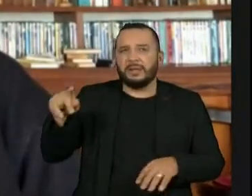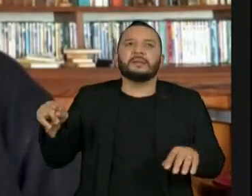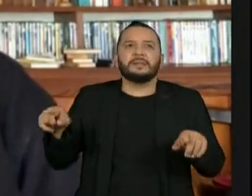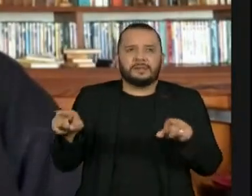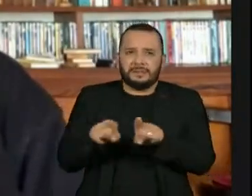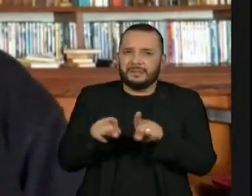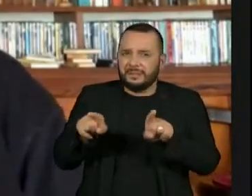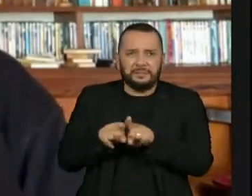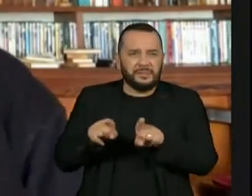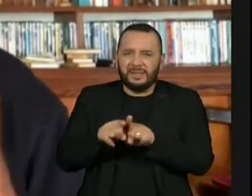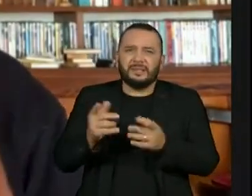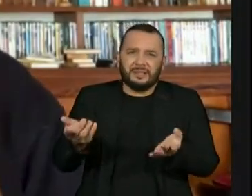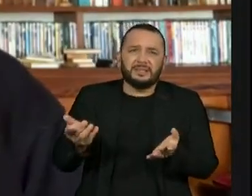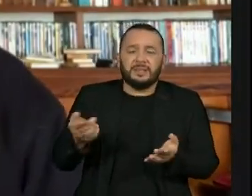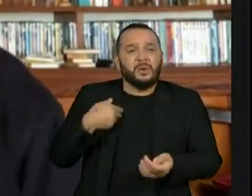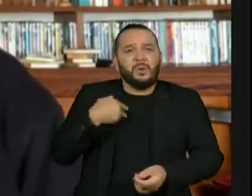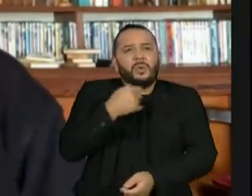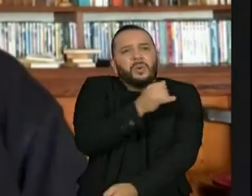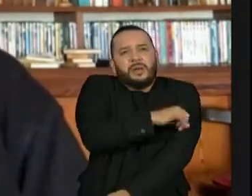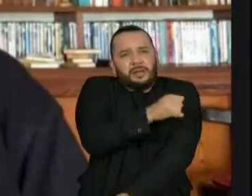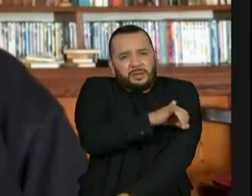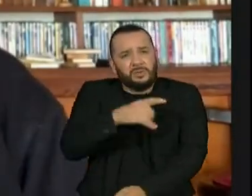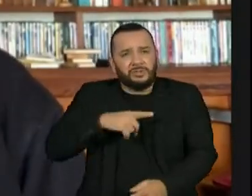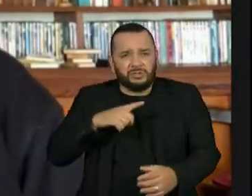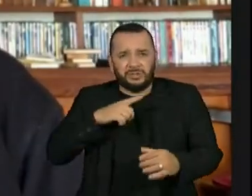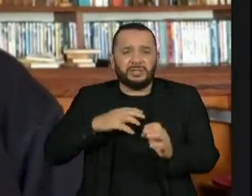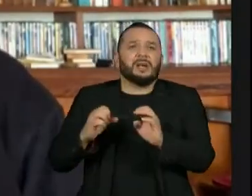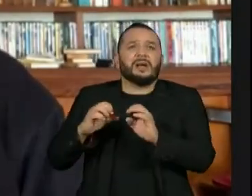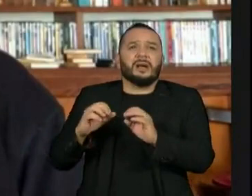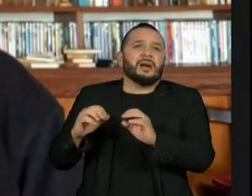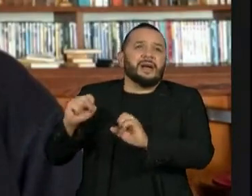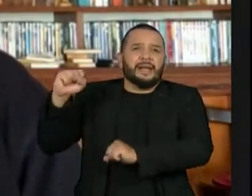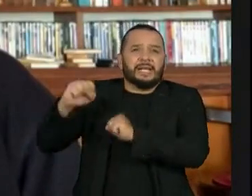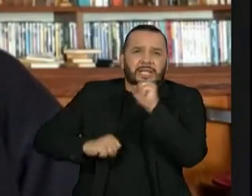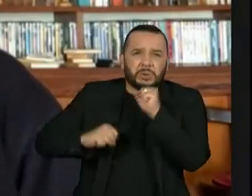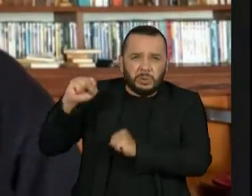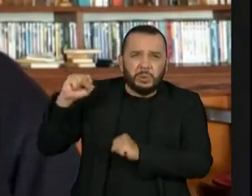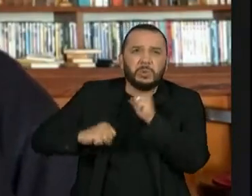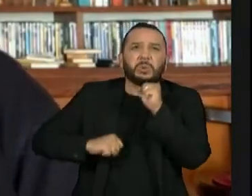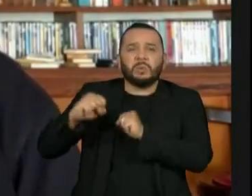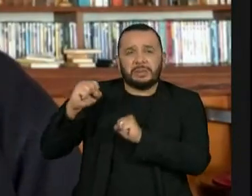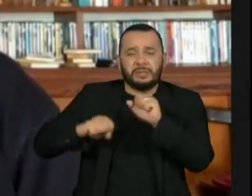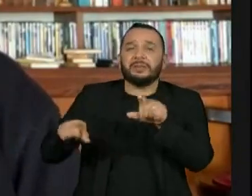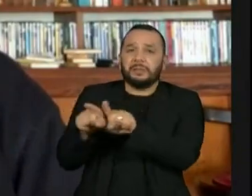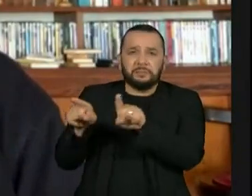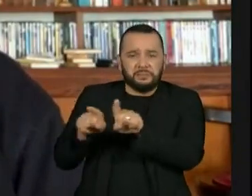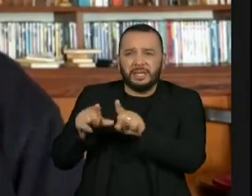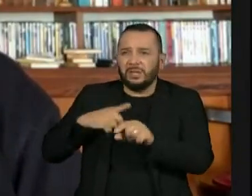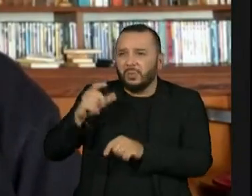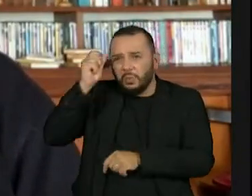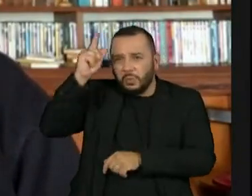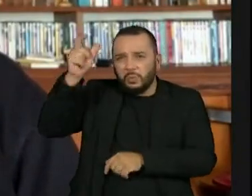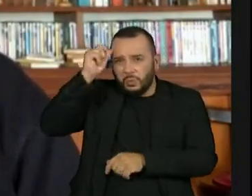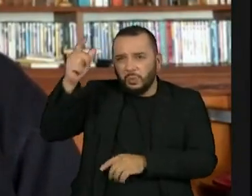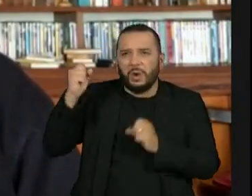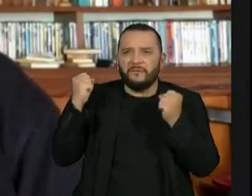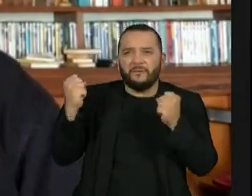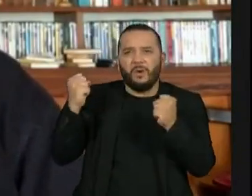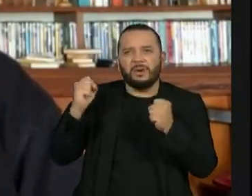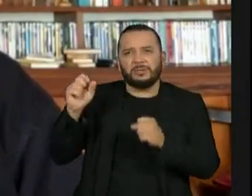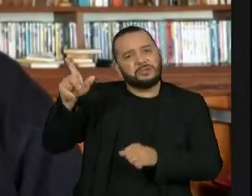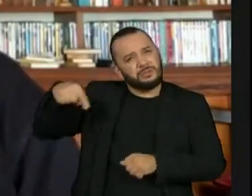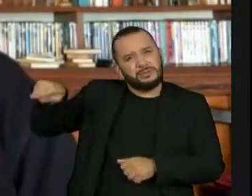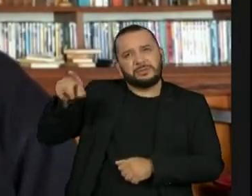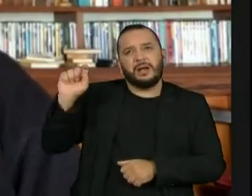jornais diários, enfim, tinha uma indústria cultural muito grande, no sentido também que não precisava ser,